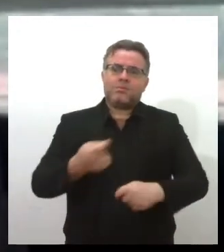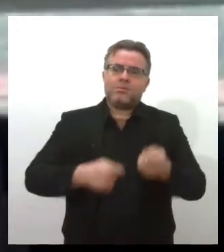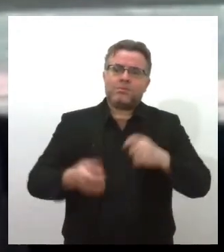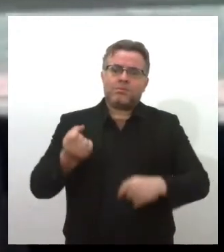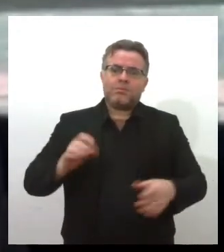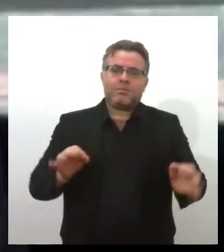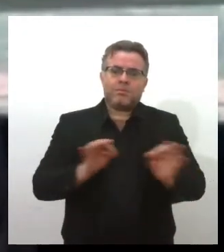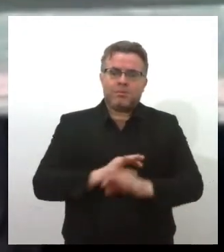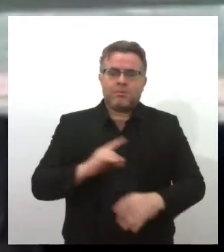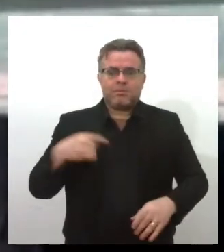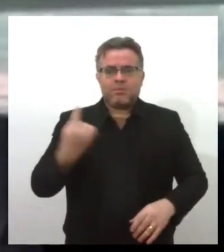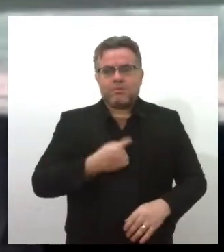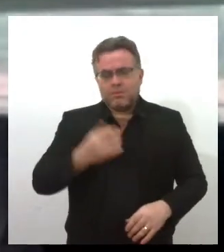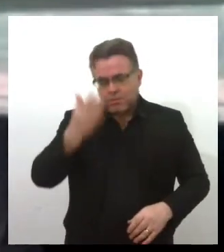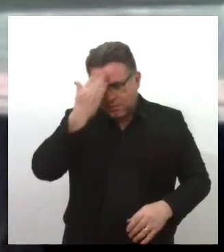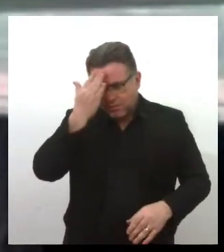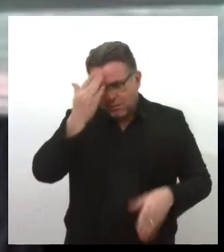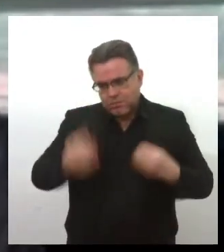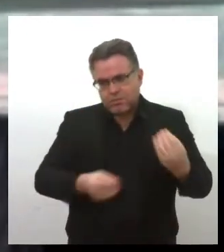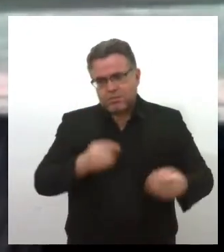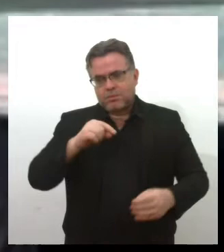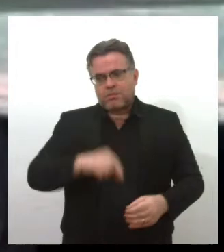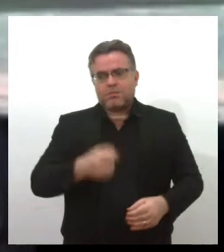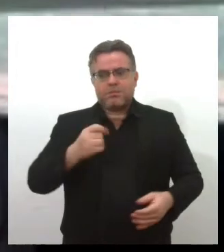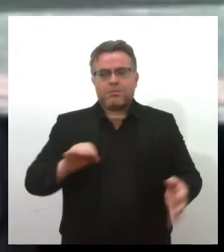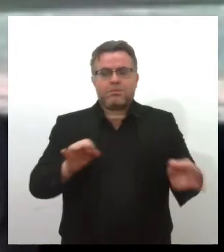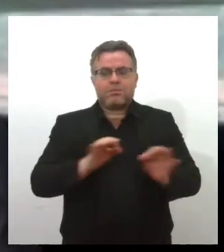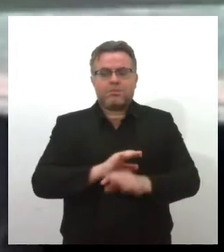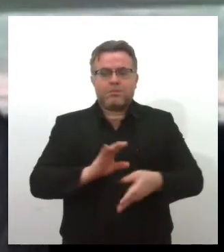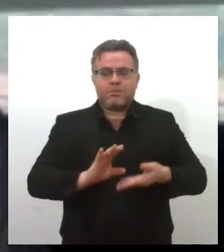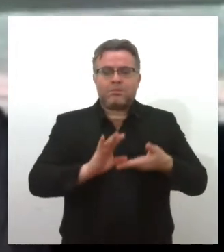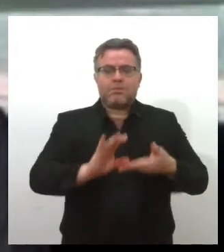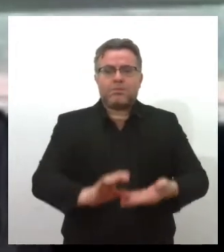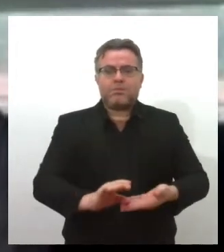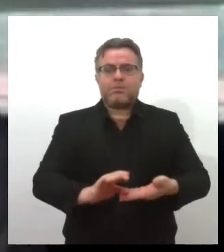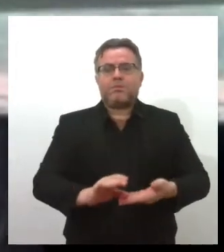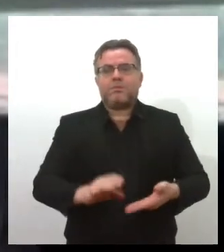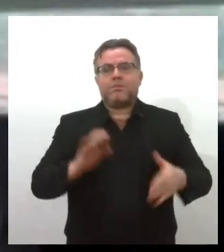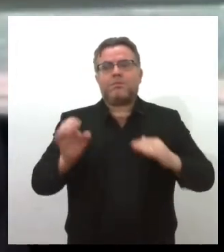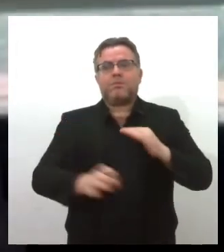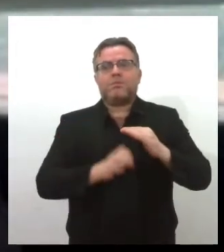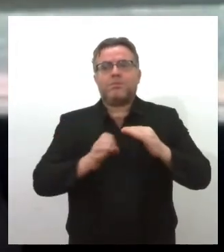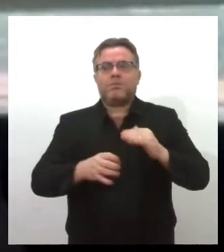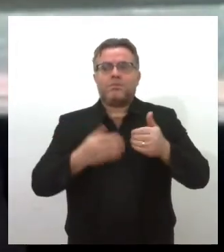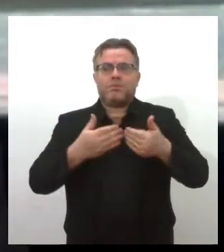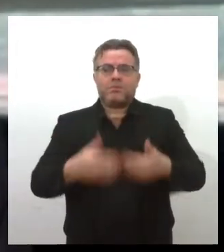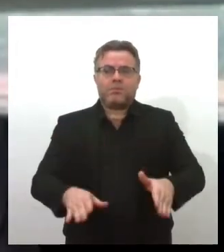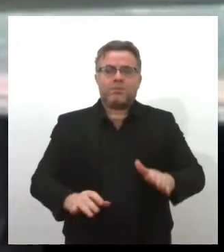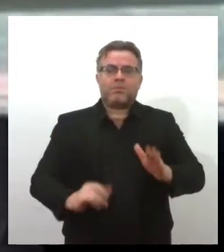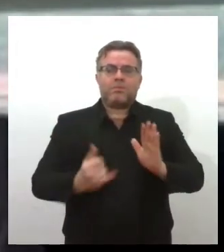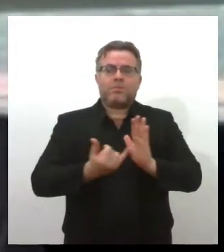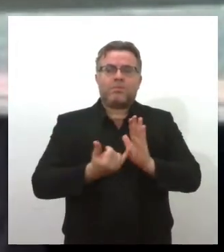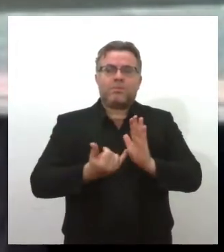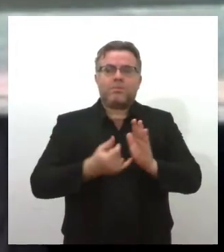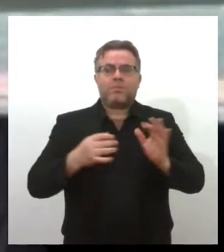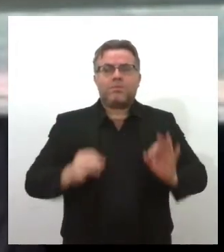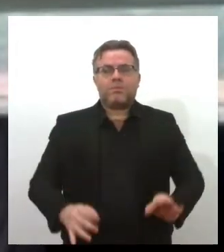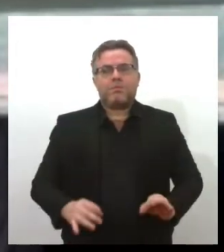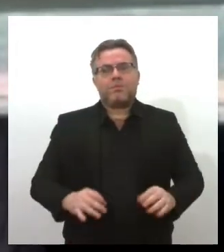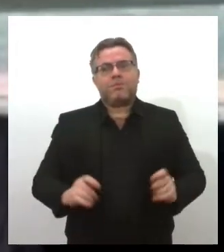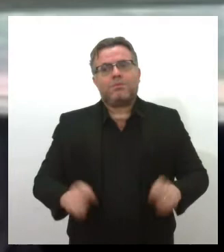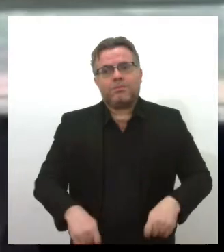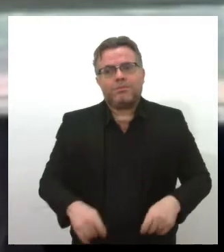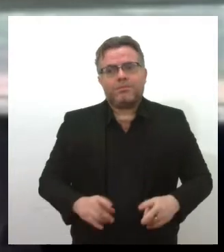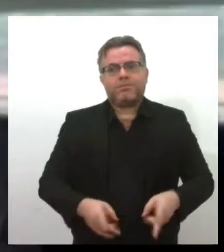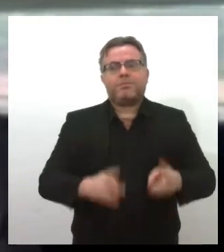A gente sabe que o Estado investindo em empresas, a geração de imposto é certa, isso gera riqueza